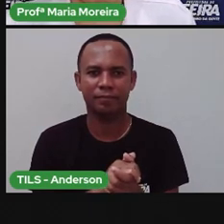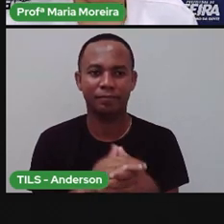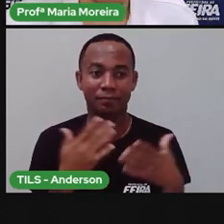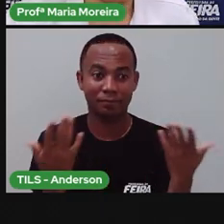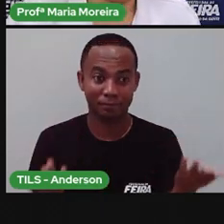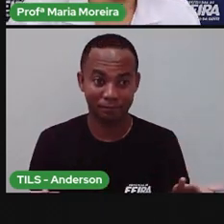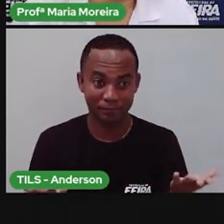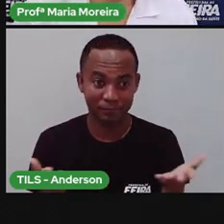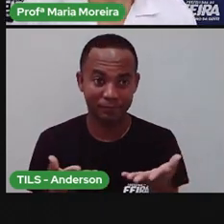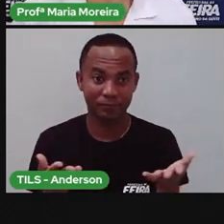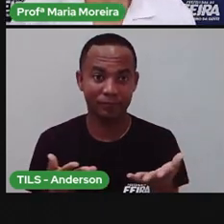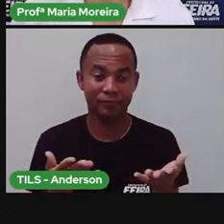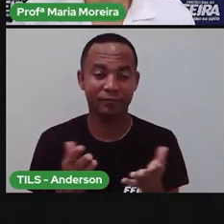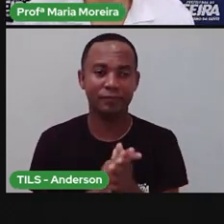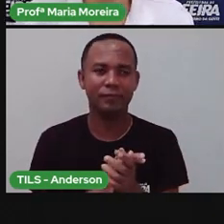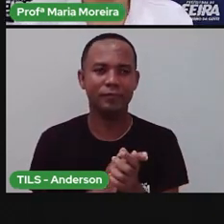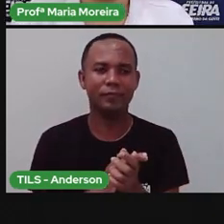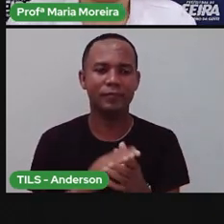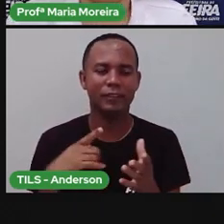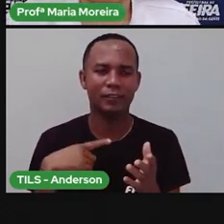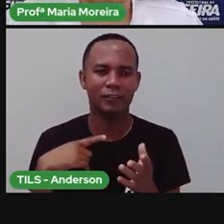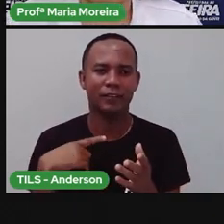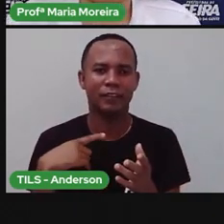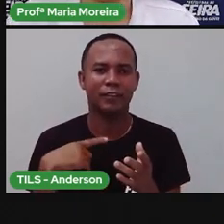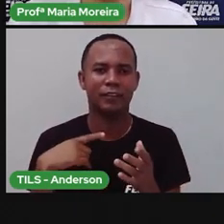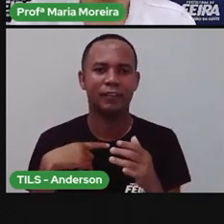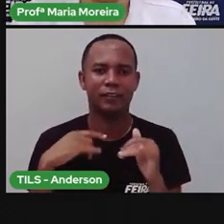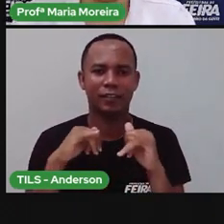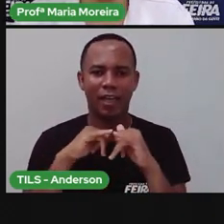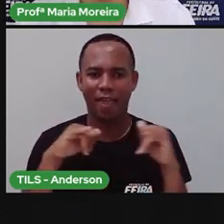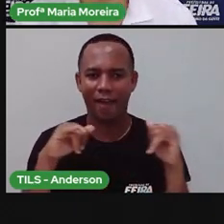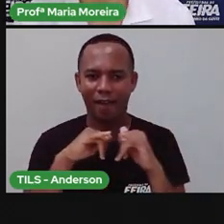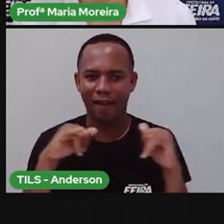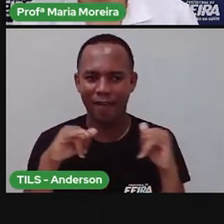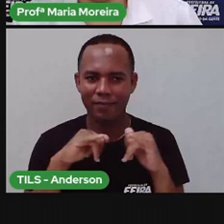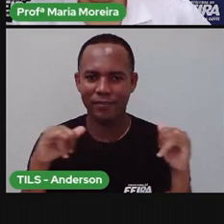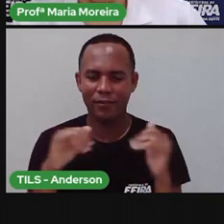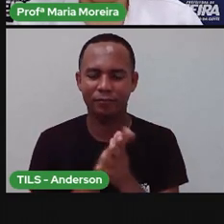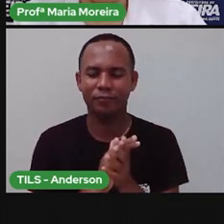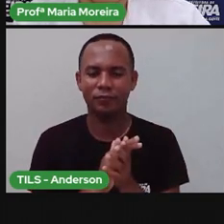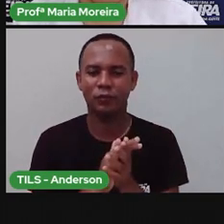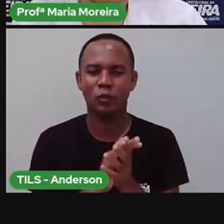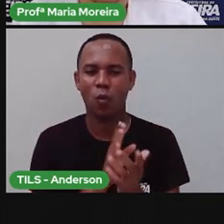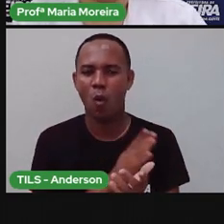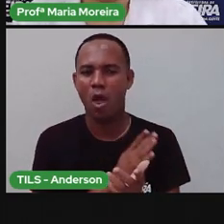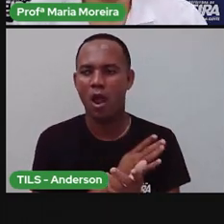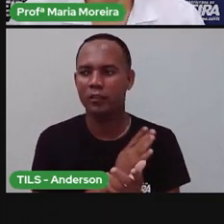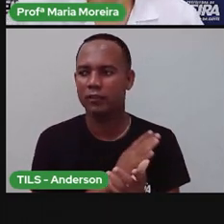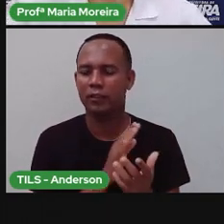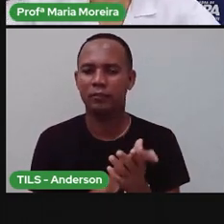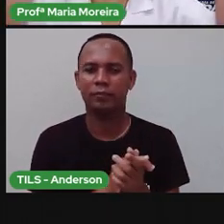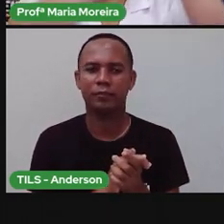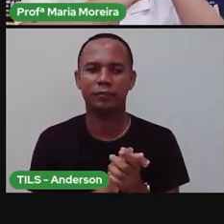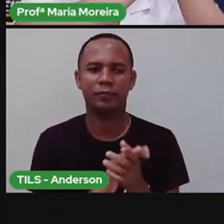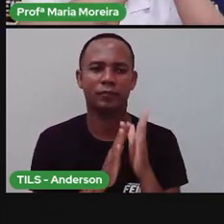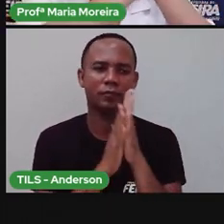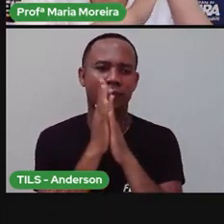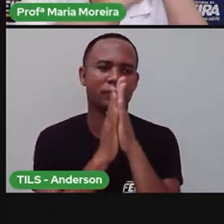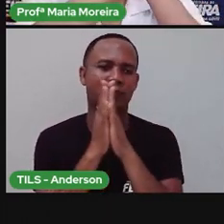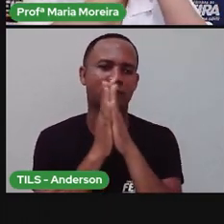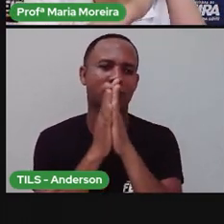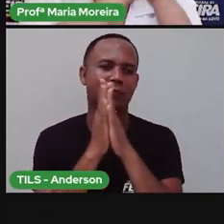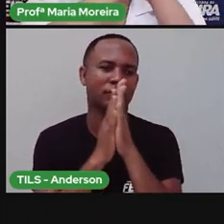E hoje, né? Vamos aí agora o quê? Os nossos recadinhos do coração. Lava o quê?